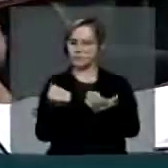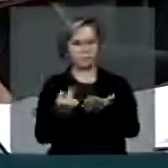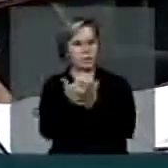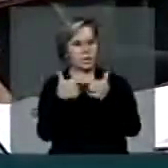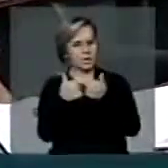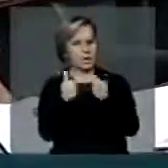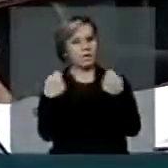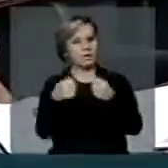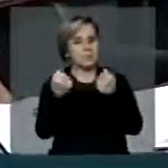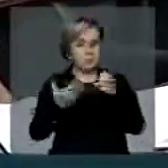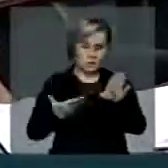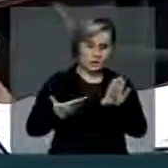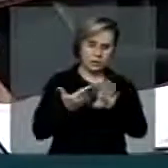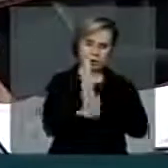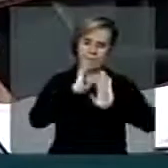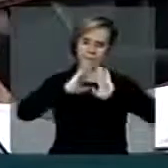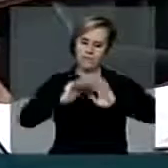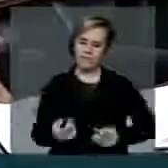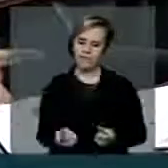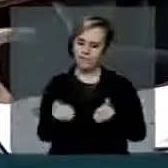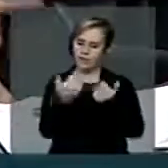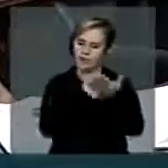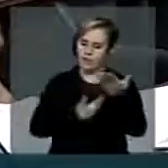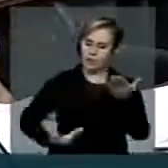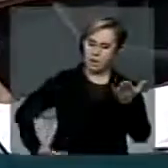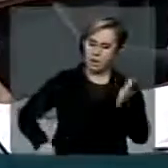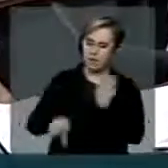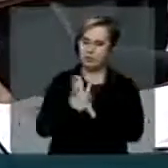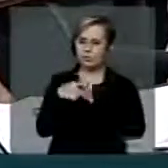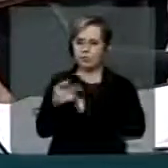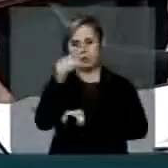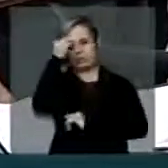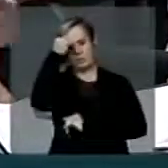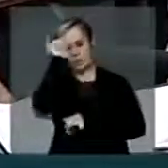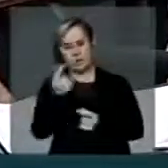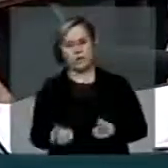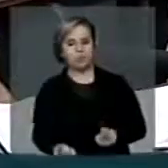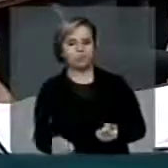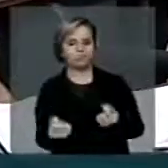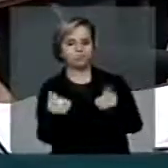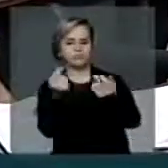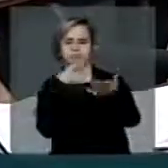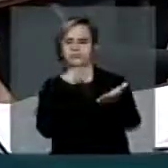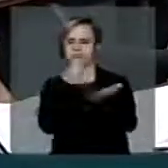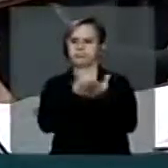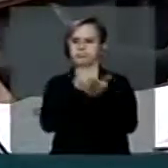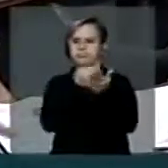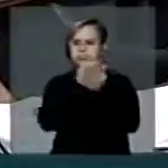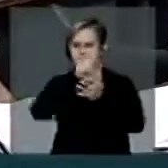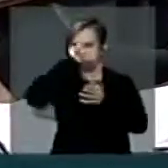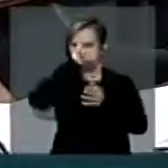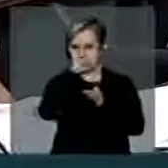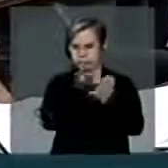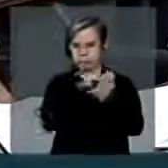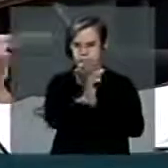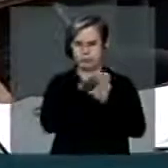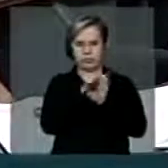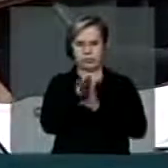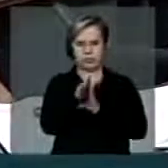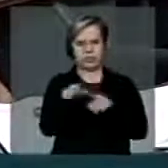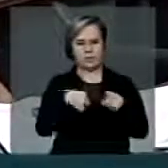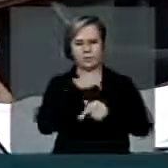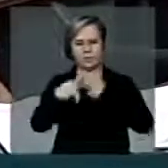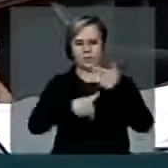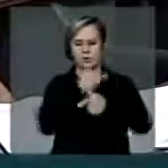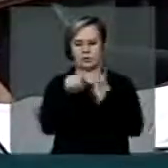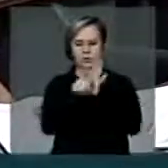aprovar o financiamento público para evitar que o poder econômico acabe ditando os mandatos e as ações